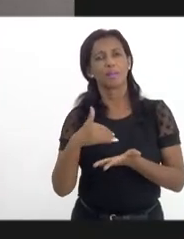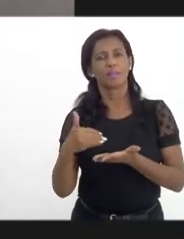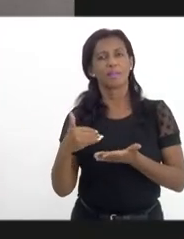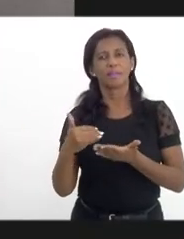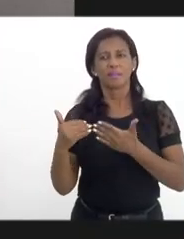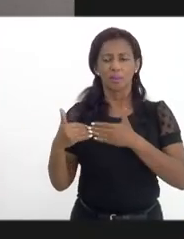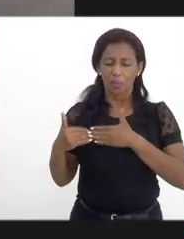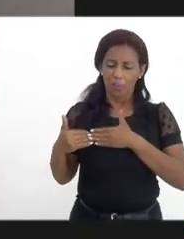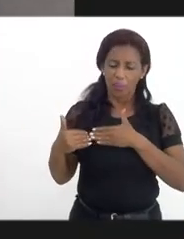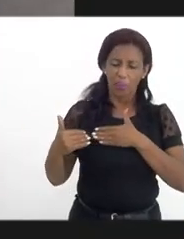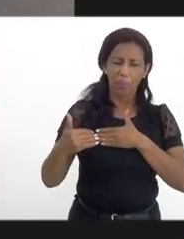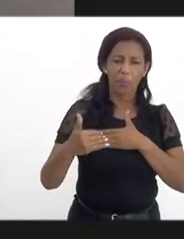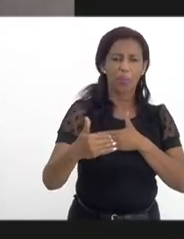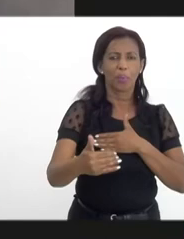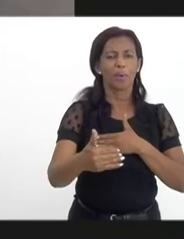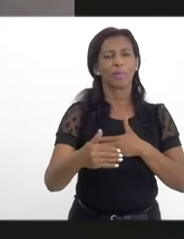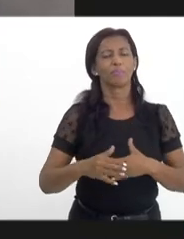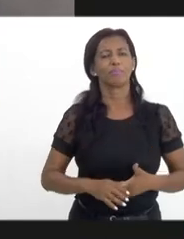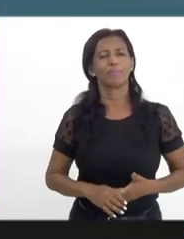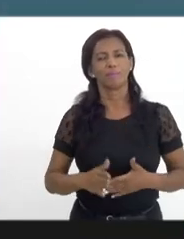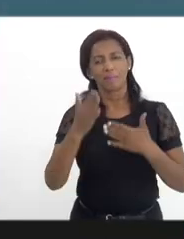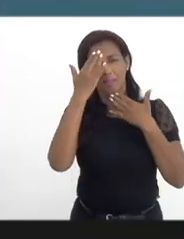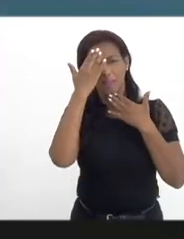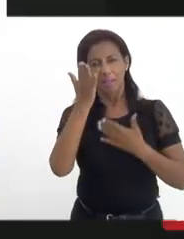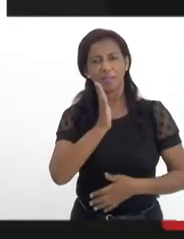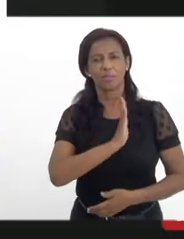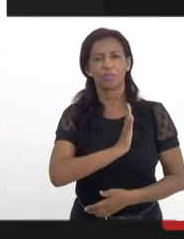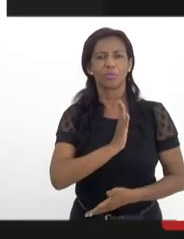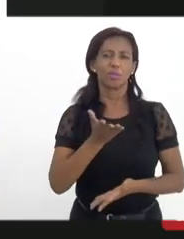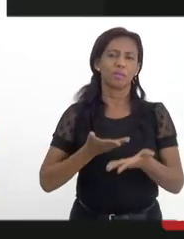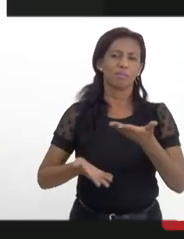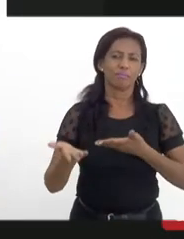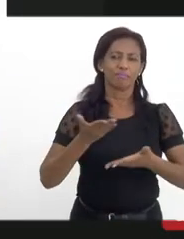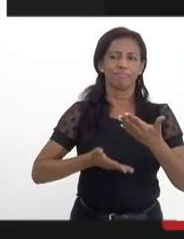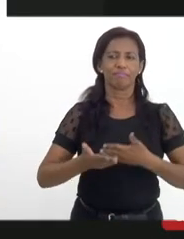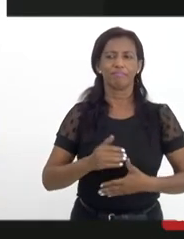gabinete de todos os senhores. Agradeço muito de coração a participação.